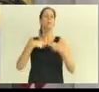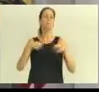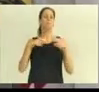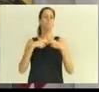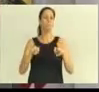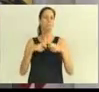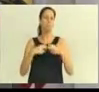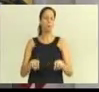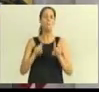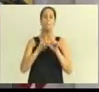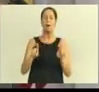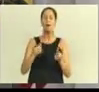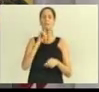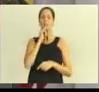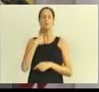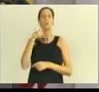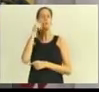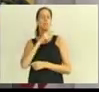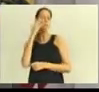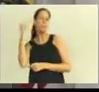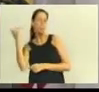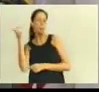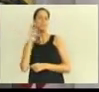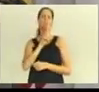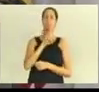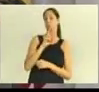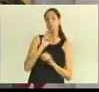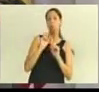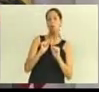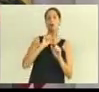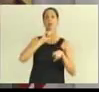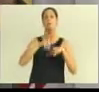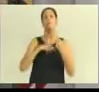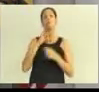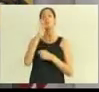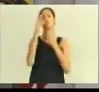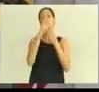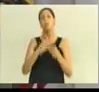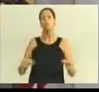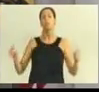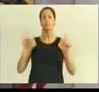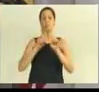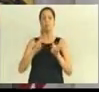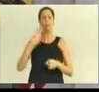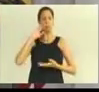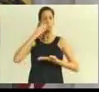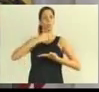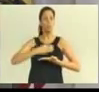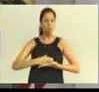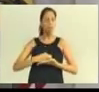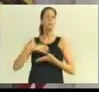Popularidade vem e passa, senhores. Popularidade vem e passa. Porém, respeito e credibilidade são conquistados ao longo dos anos com ações